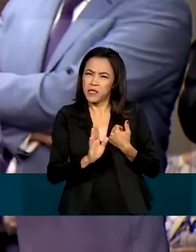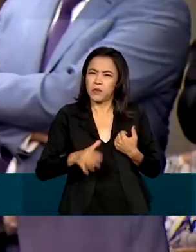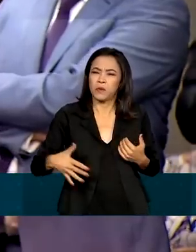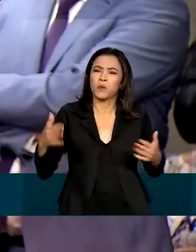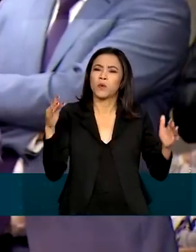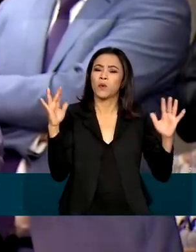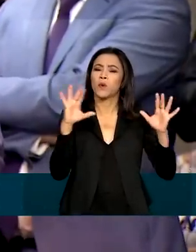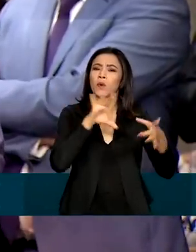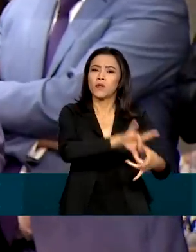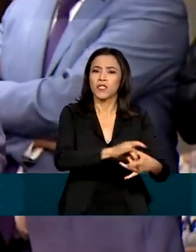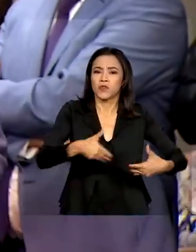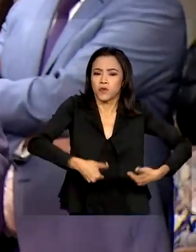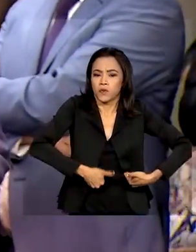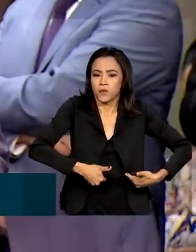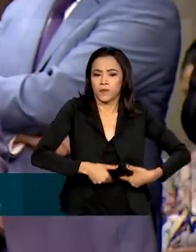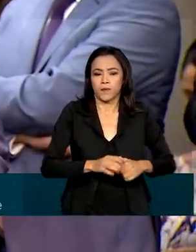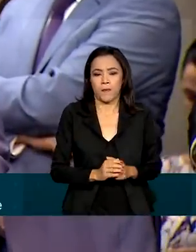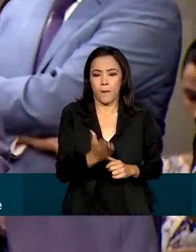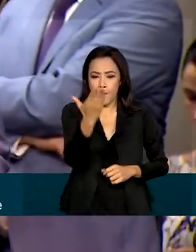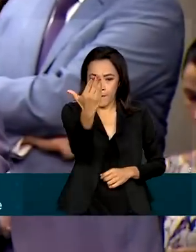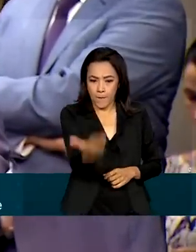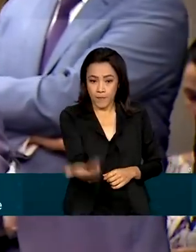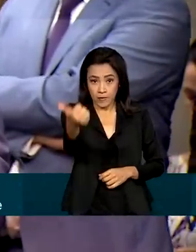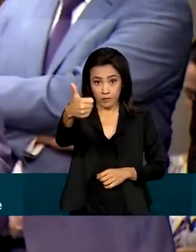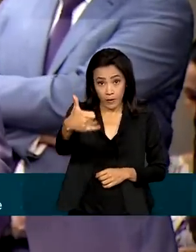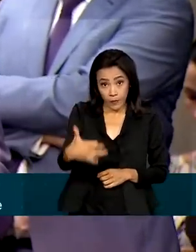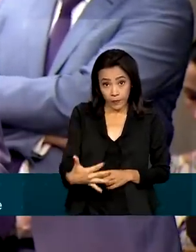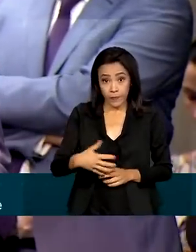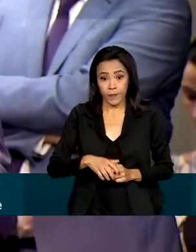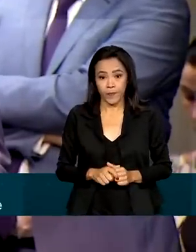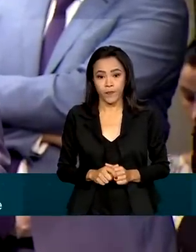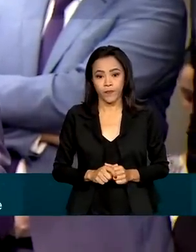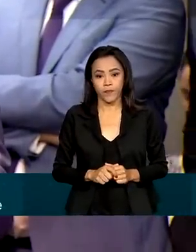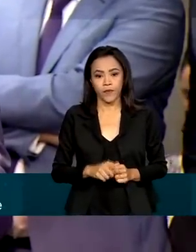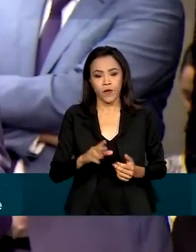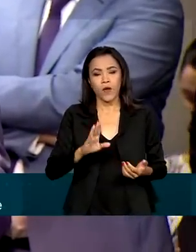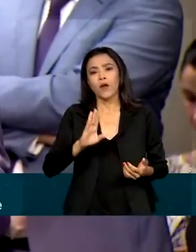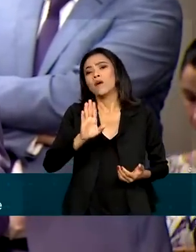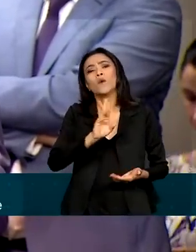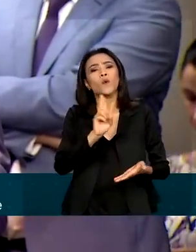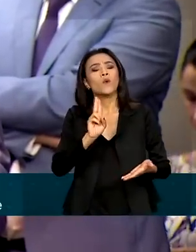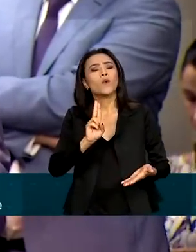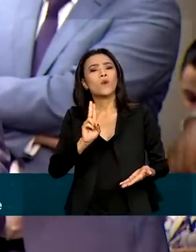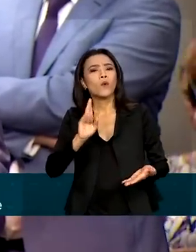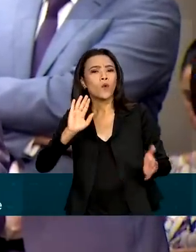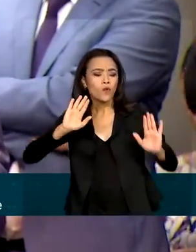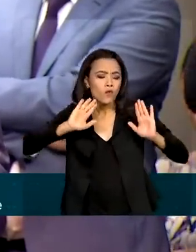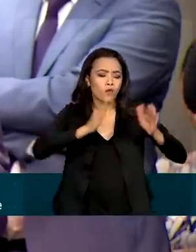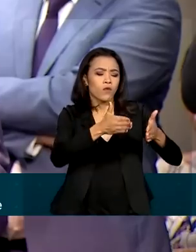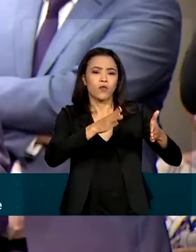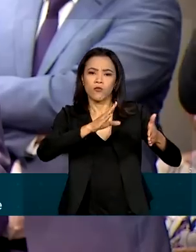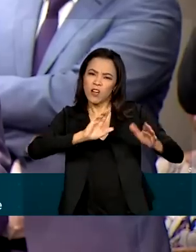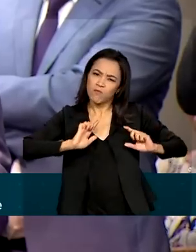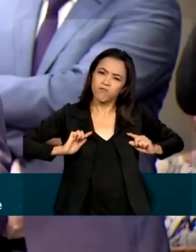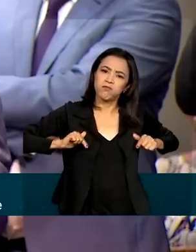Mas assim como está lá no nome do Ministério, a prioridade no combate à fome.